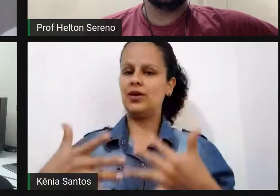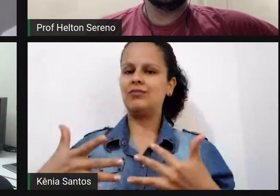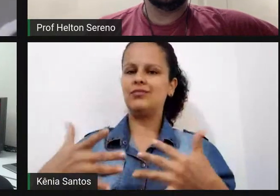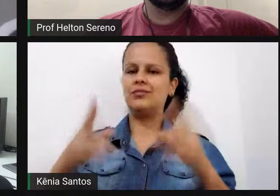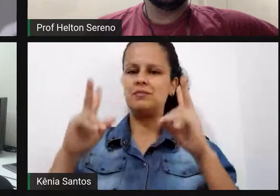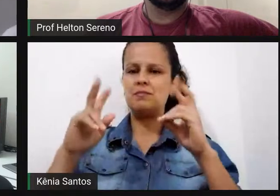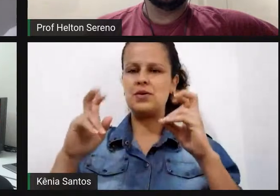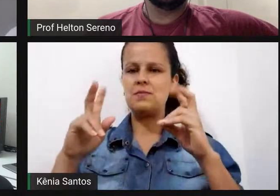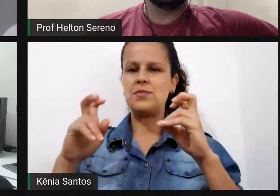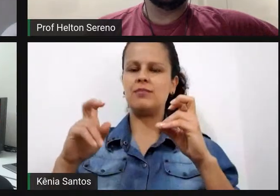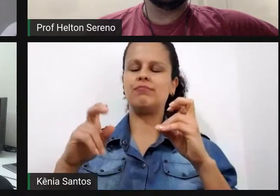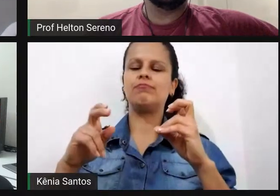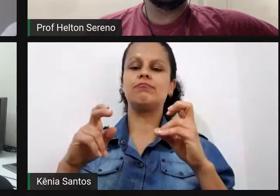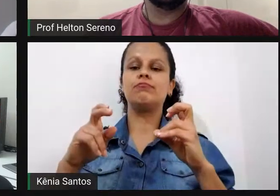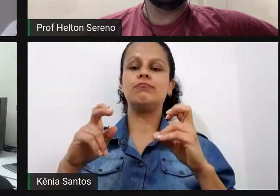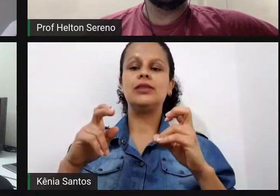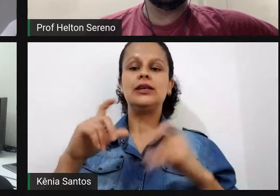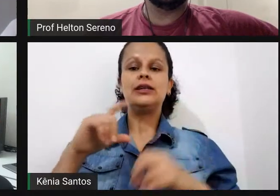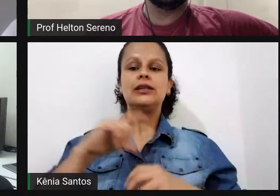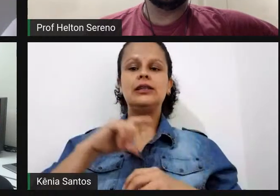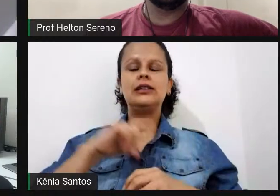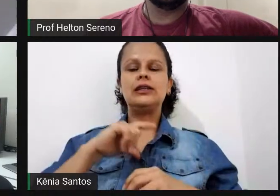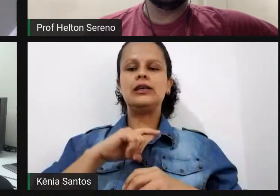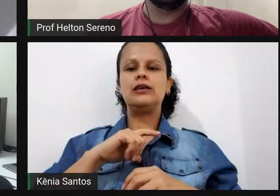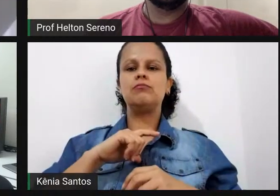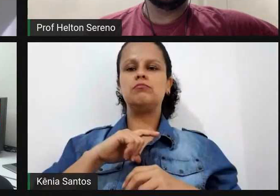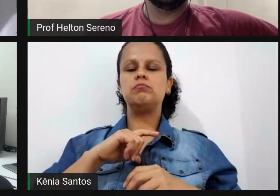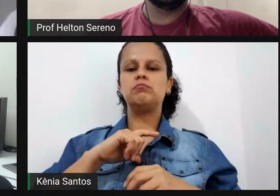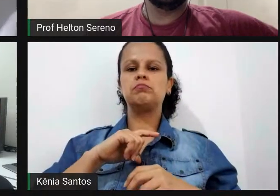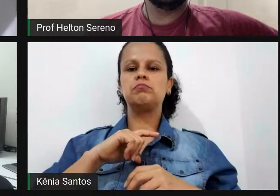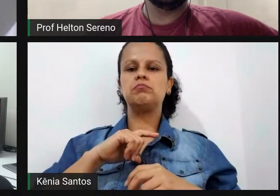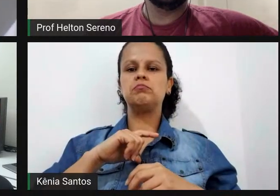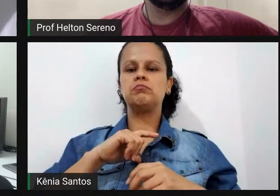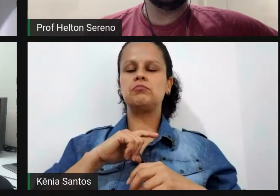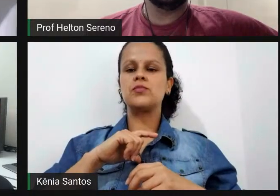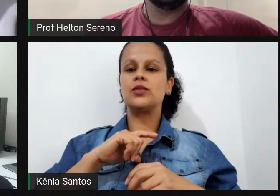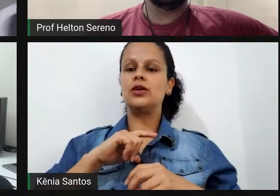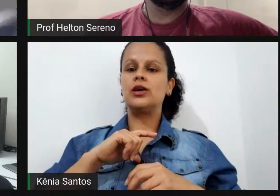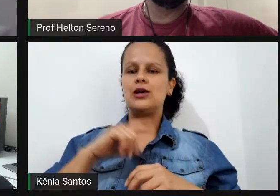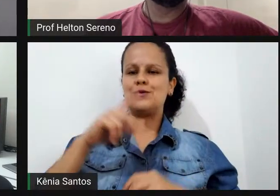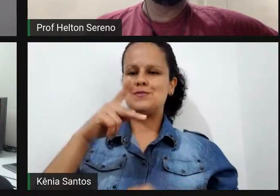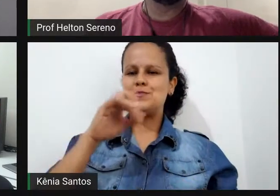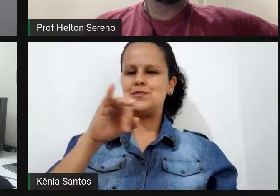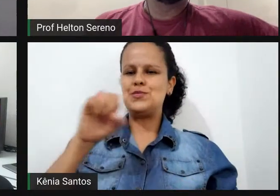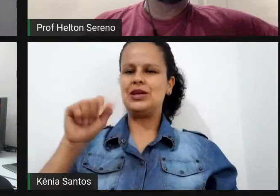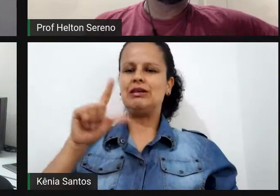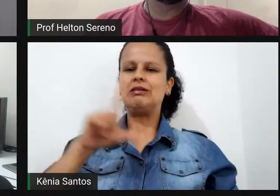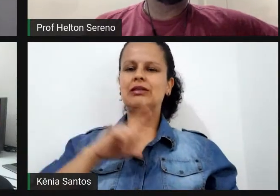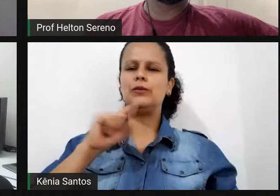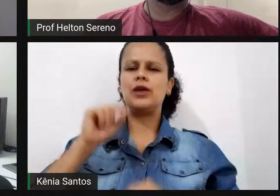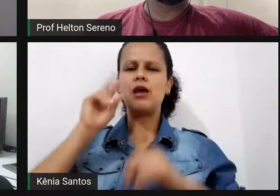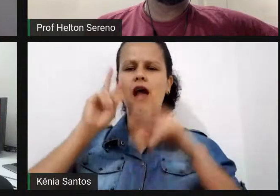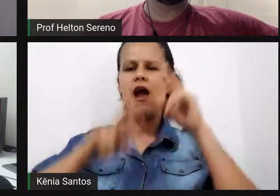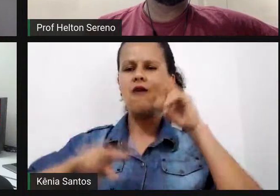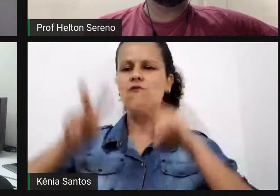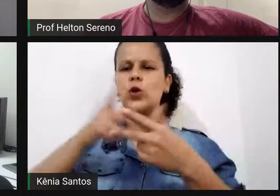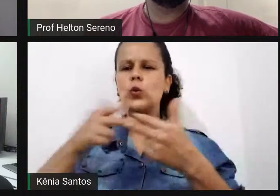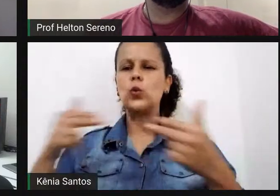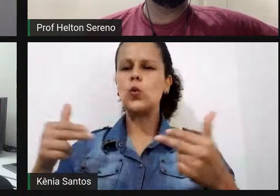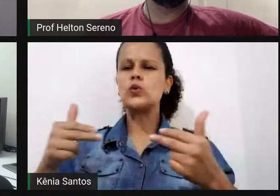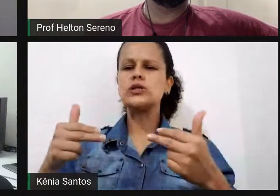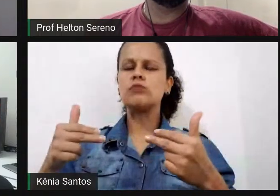olha, contempla justamente apenas uma parte daquilo que é desejado para a educação, né?